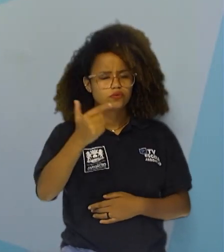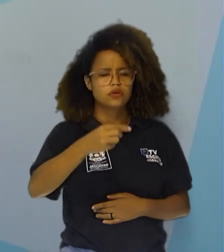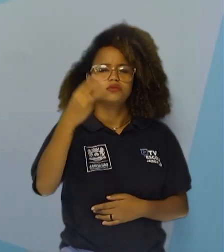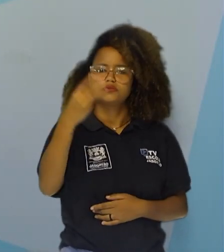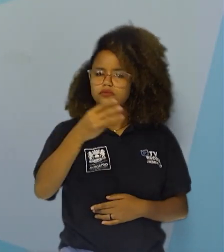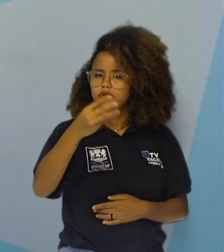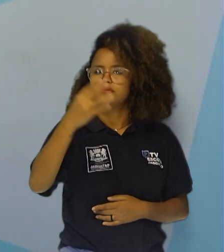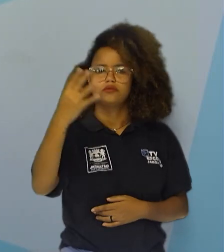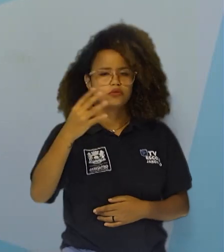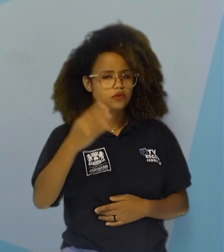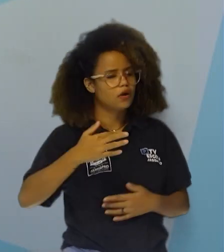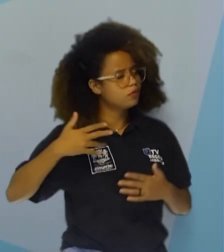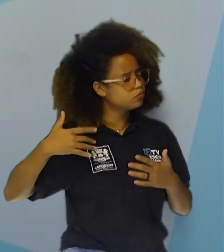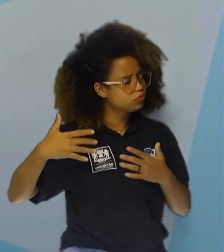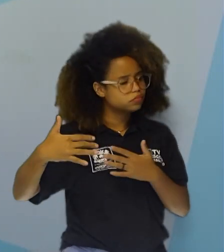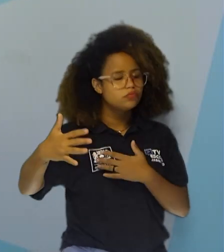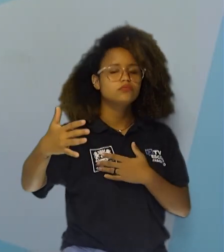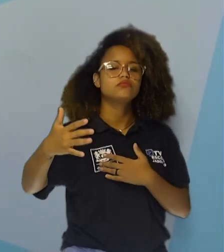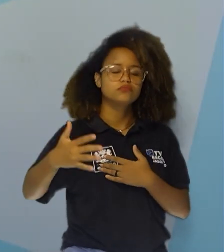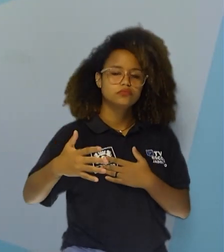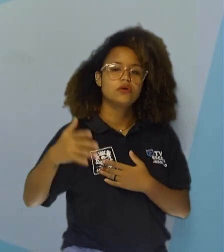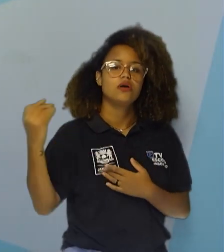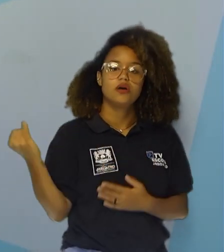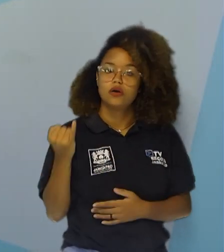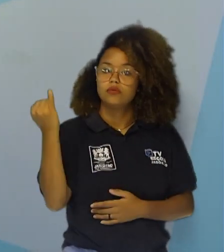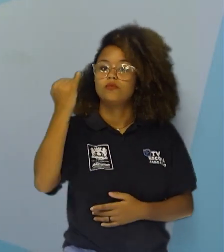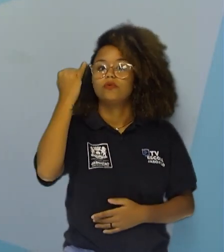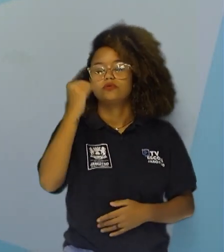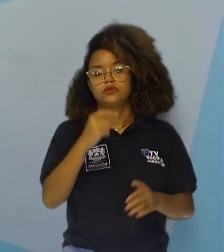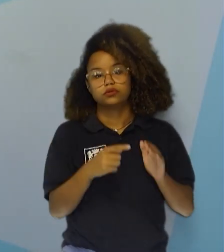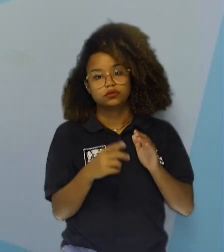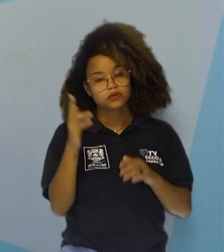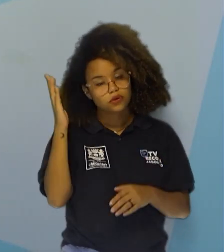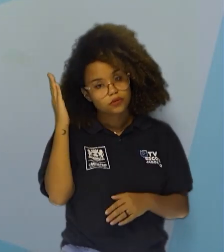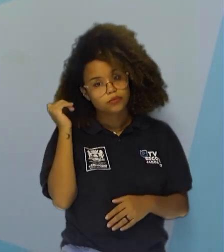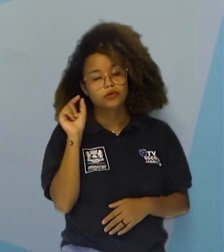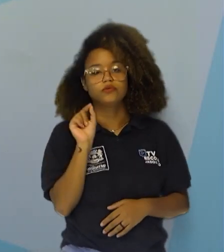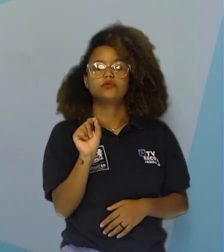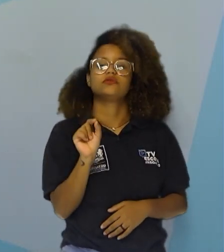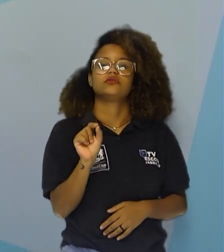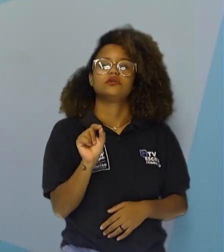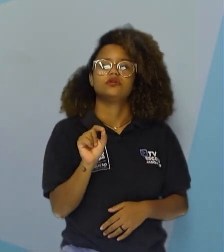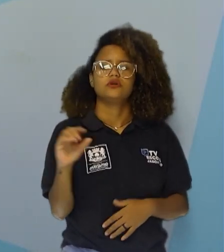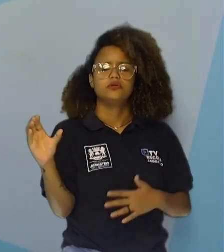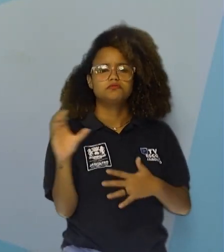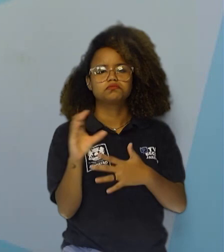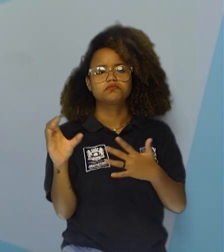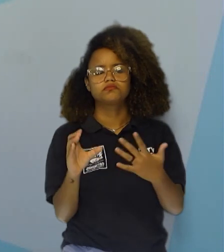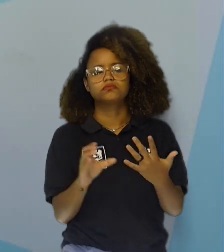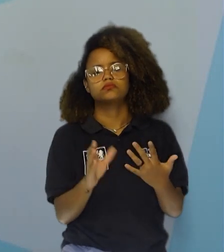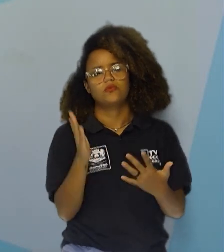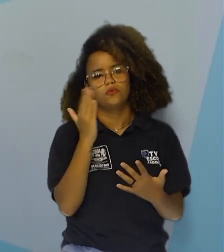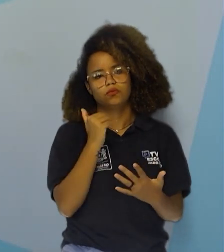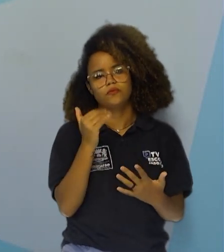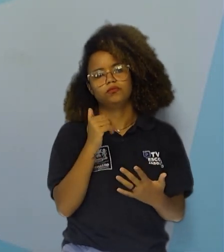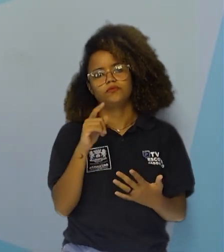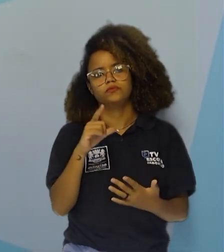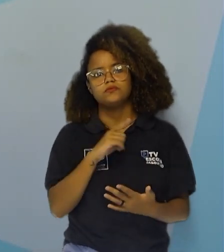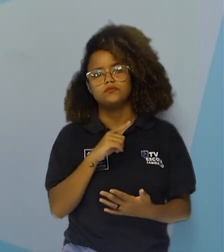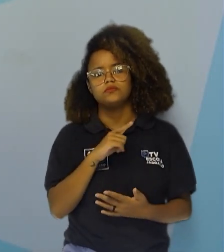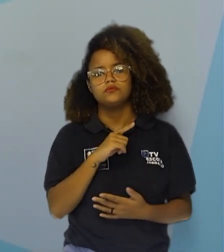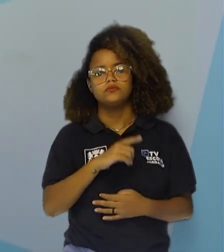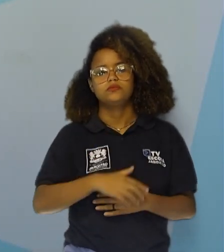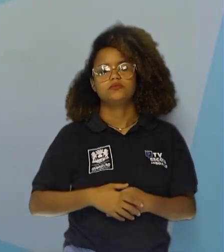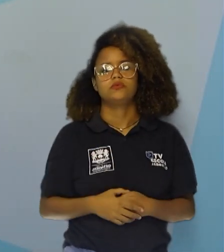sucessivamente. Entretanto, é importante destacar que as cadeias tendem a não